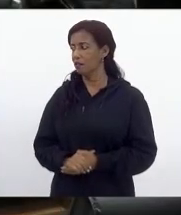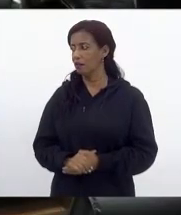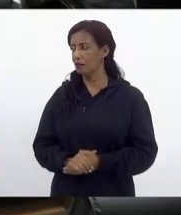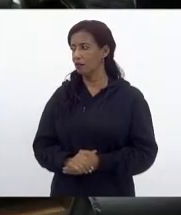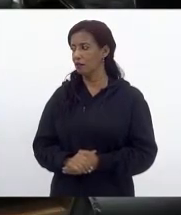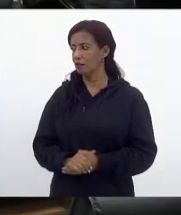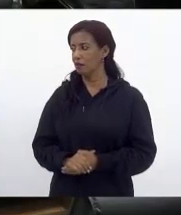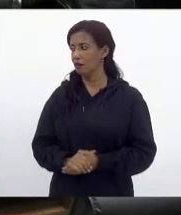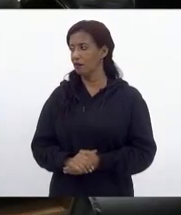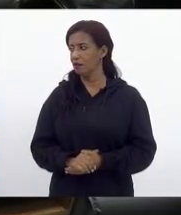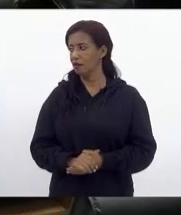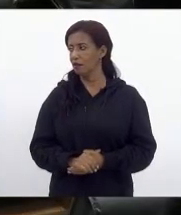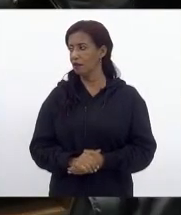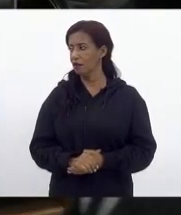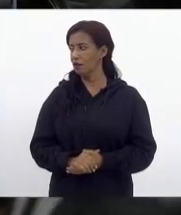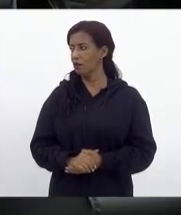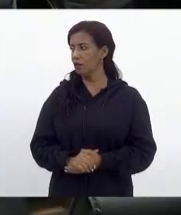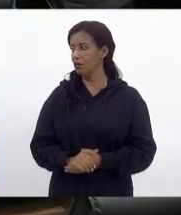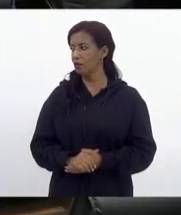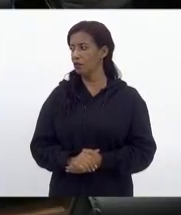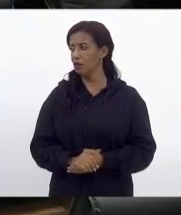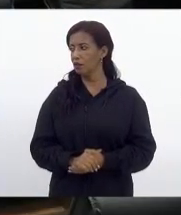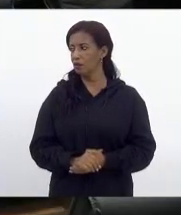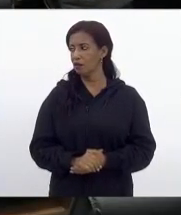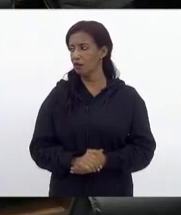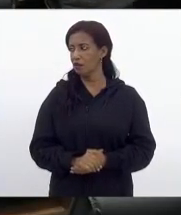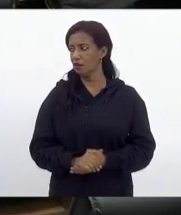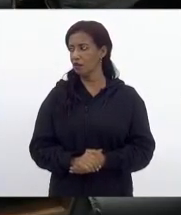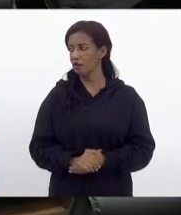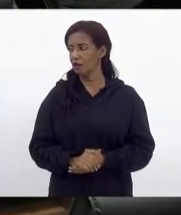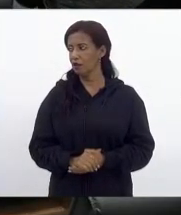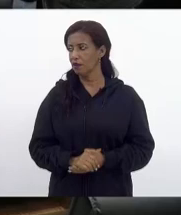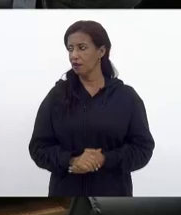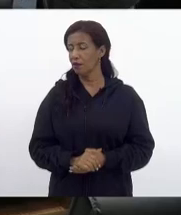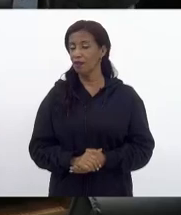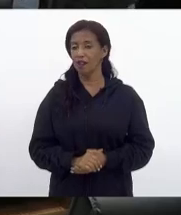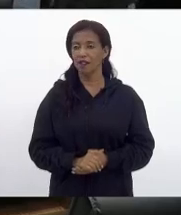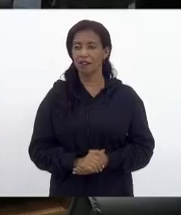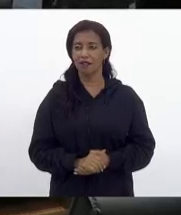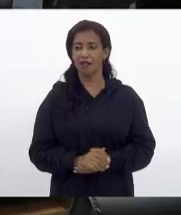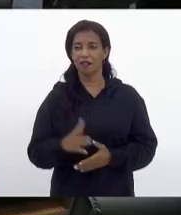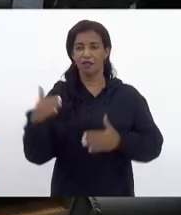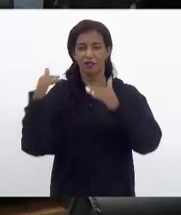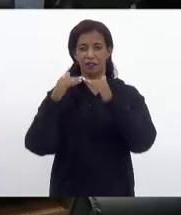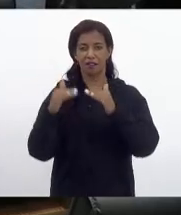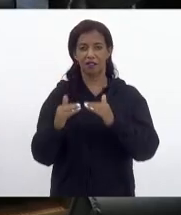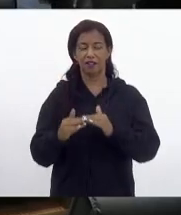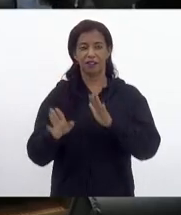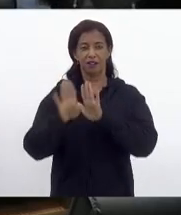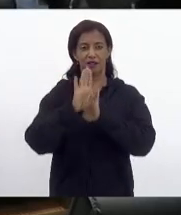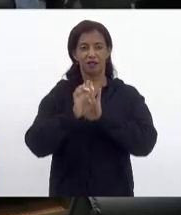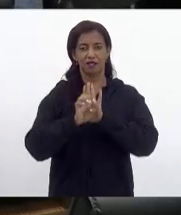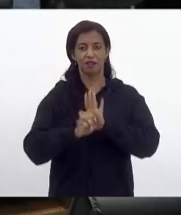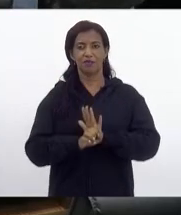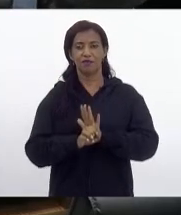Senhor presidente, parecer favorável às emendas 7 e 8, favorável com sub-emenda